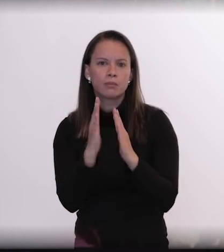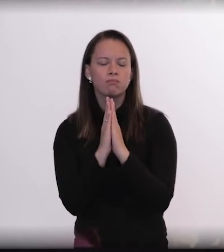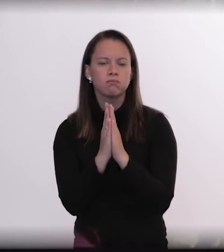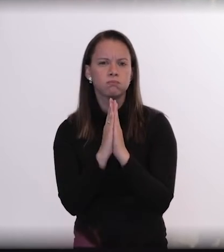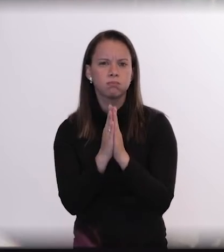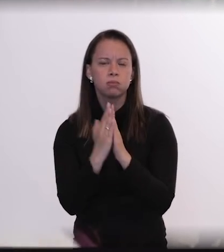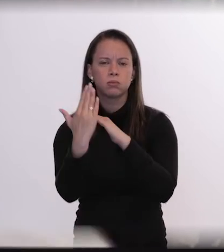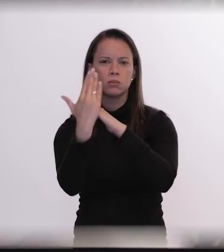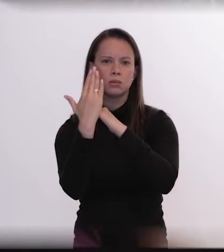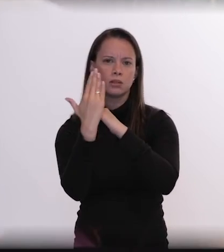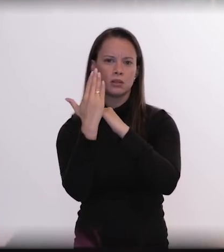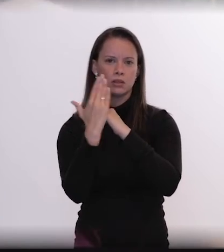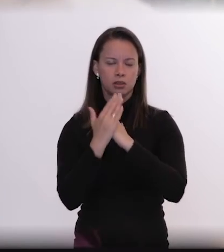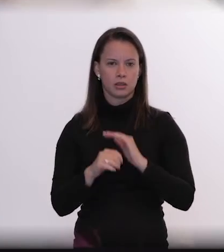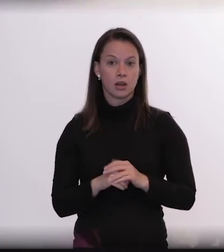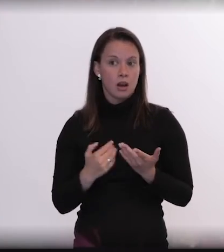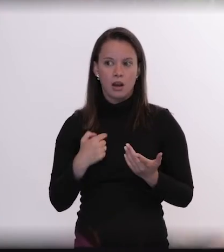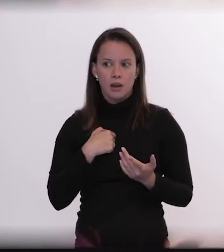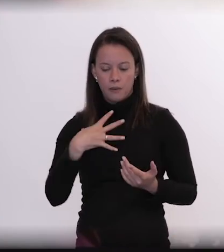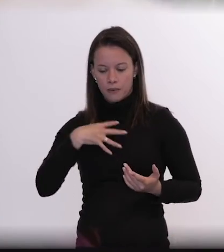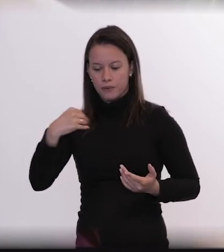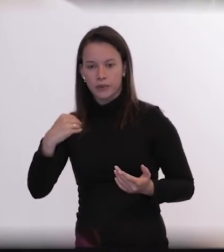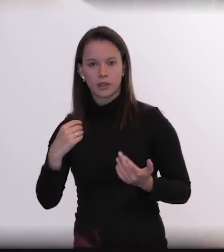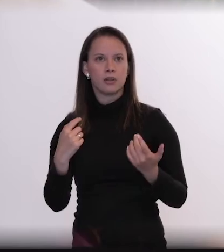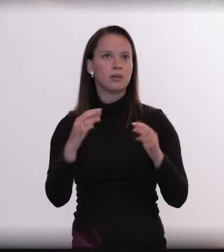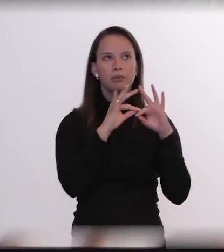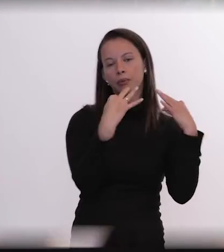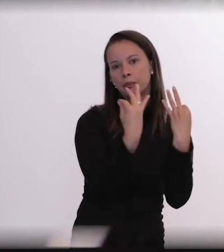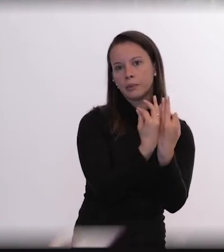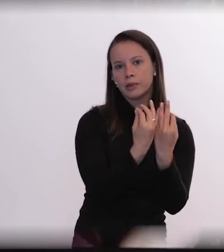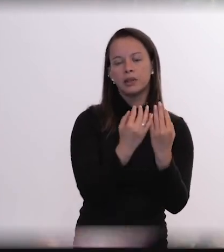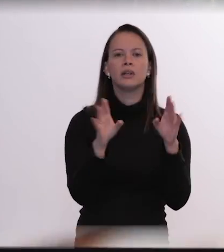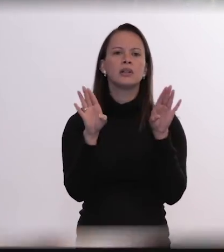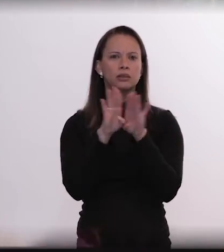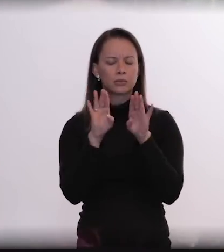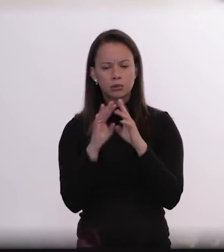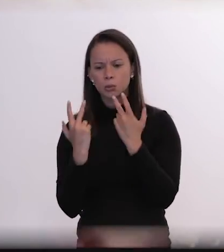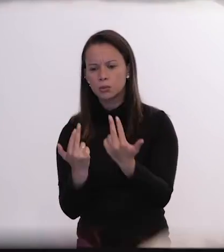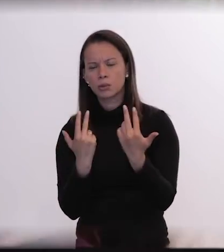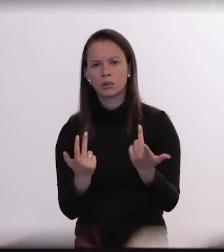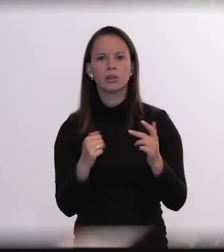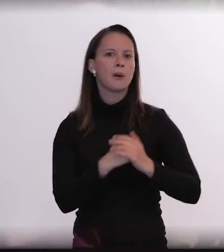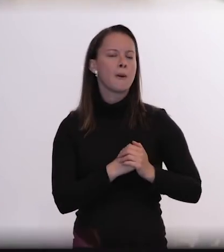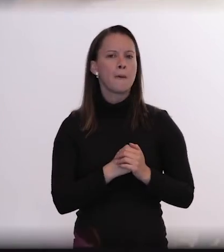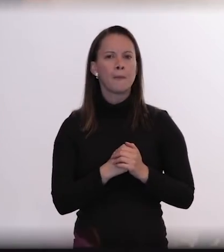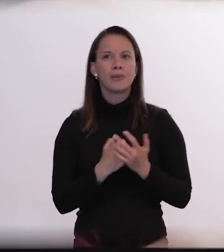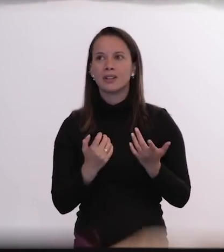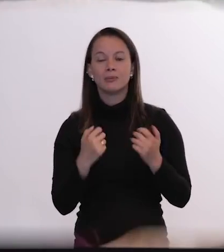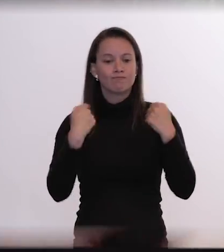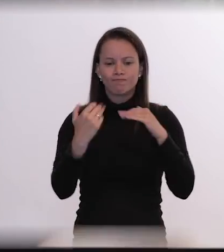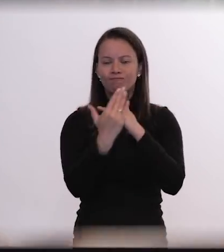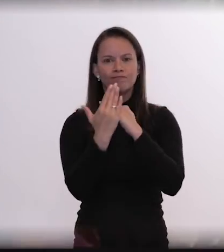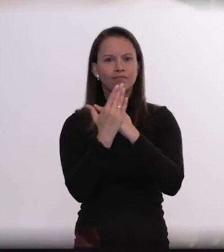era assim eu tenho um filho eu tenho um parente que está nesse desse jeito a gente precisa de